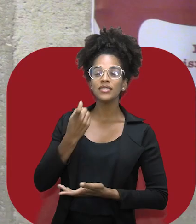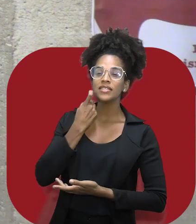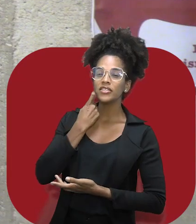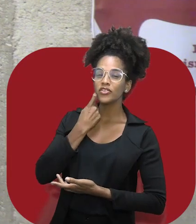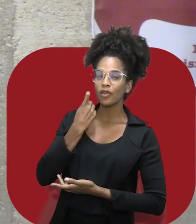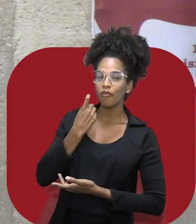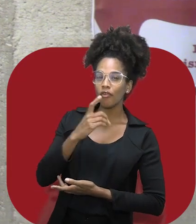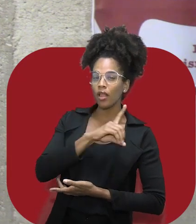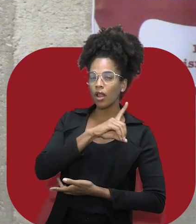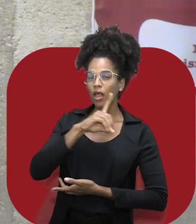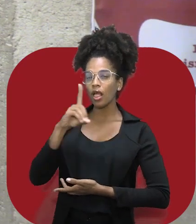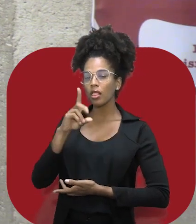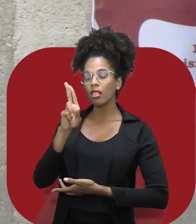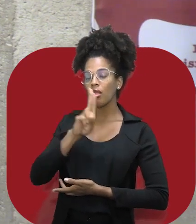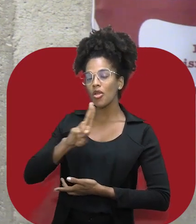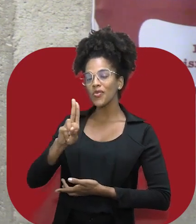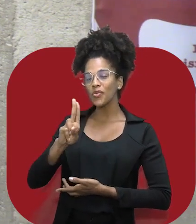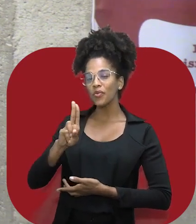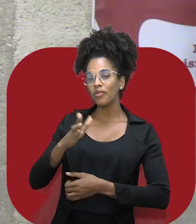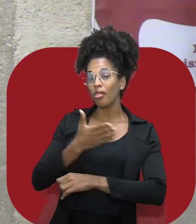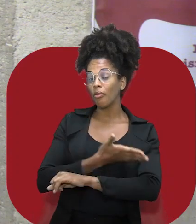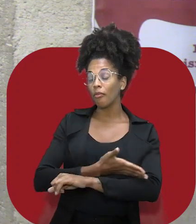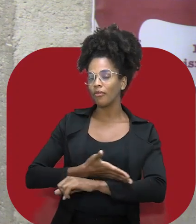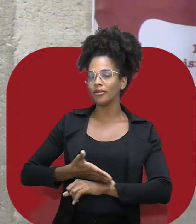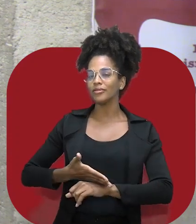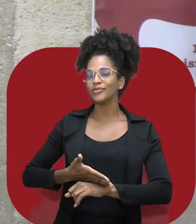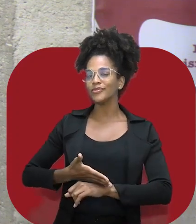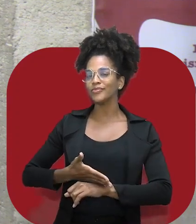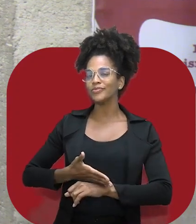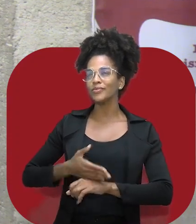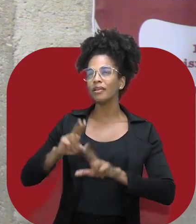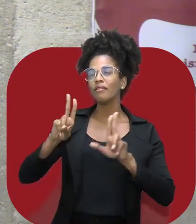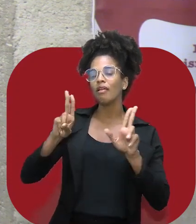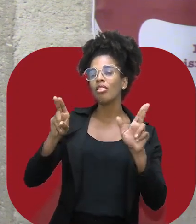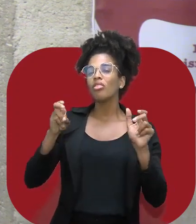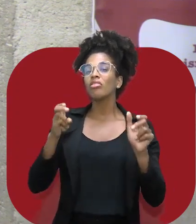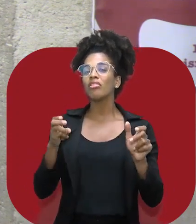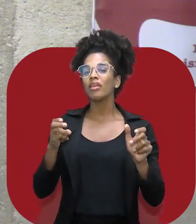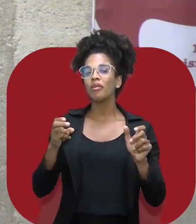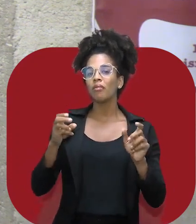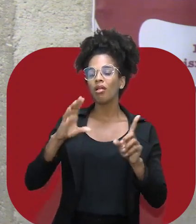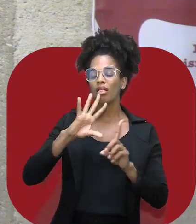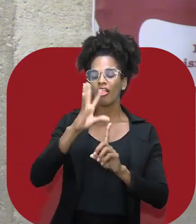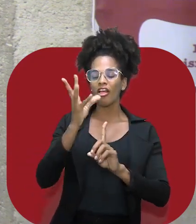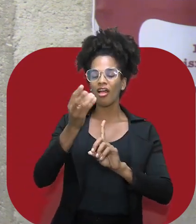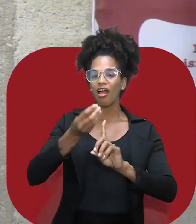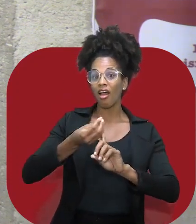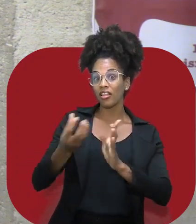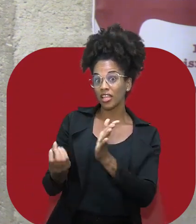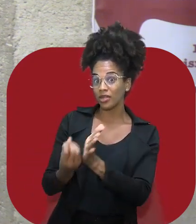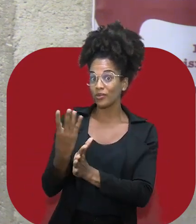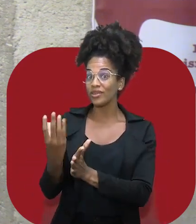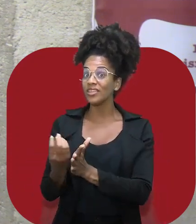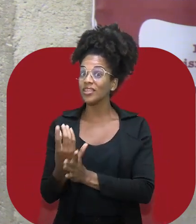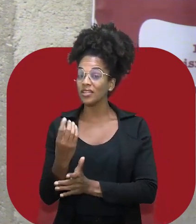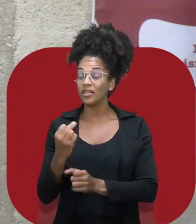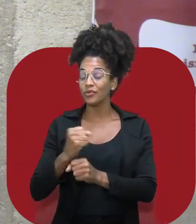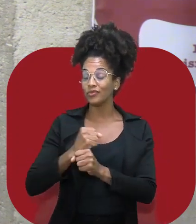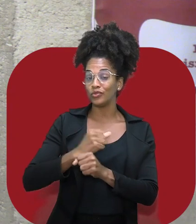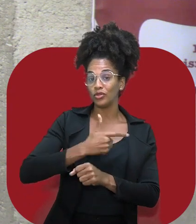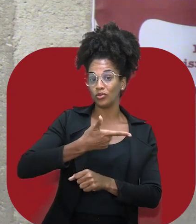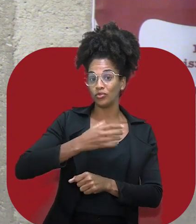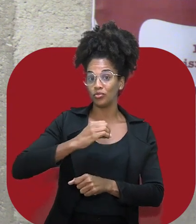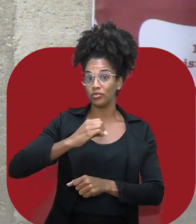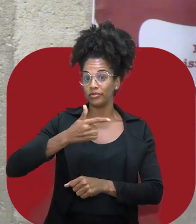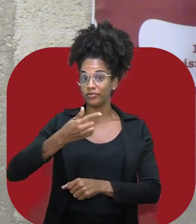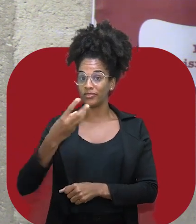Sexta-feira é dia de usar branco, é uma obra feita no ano de 2023, em que